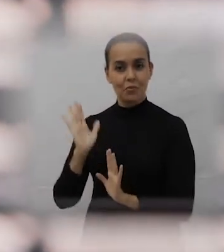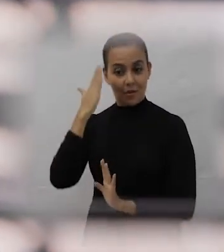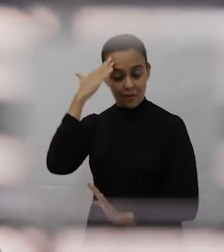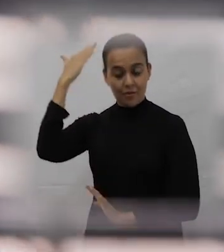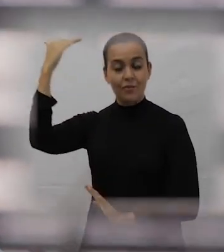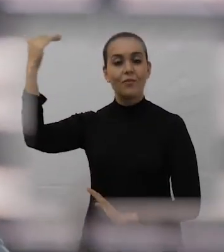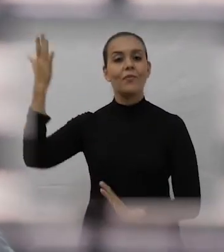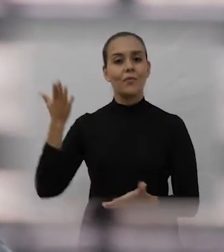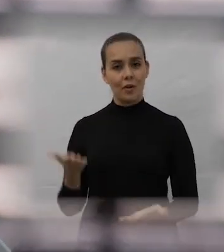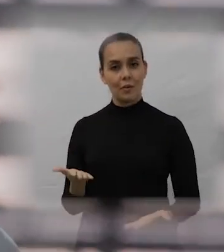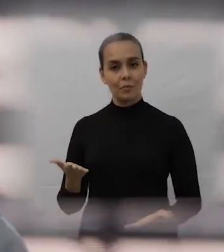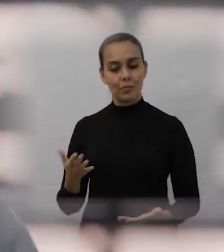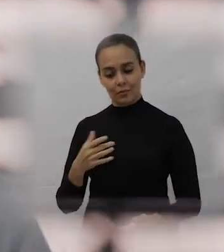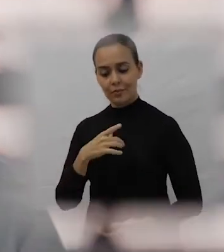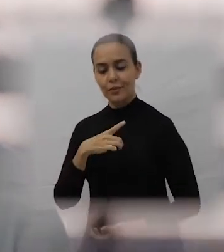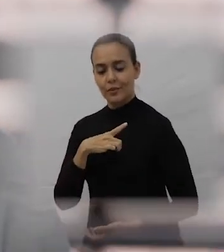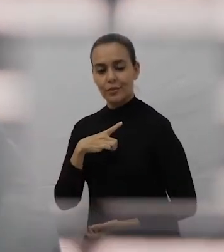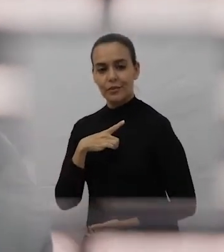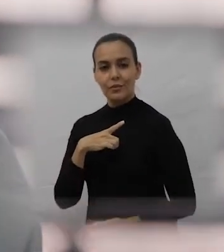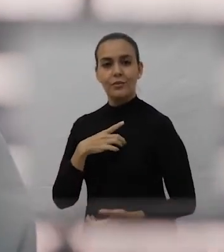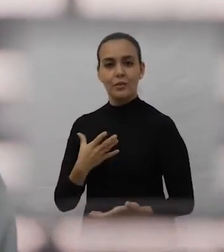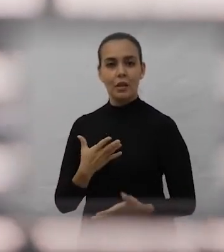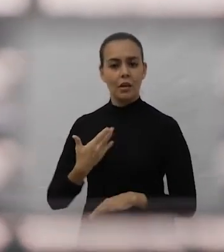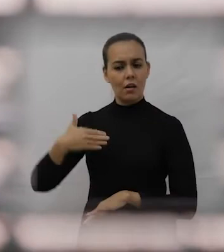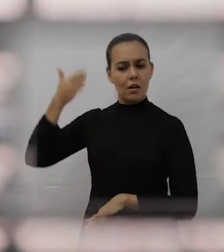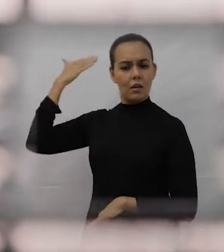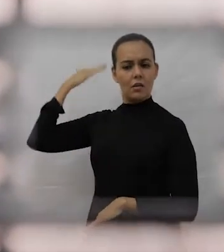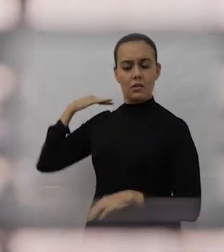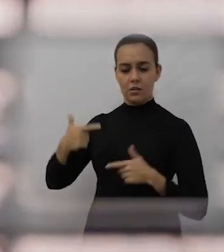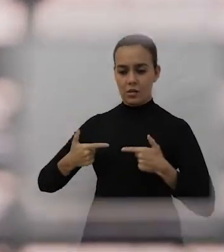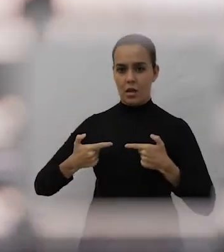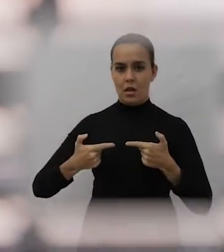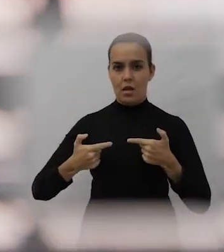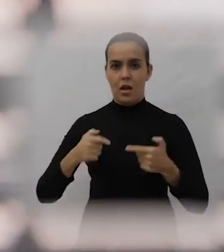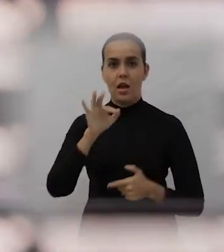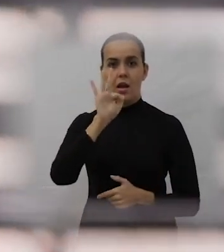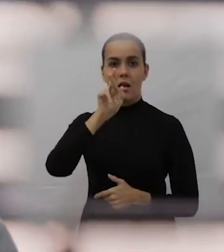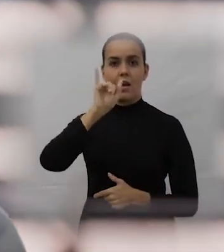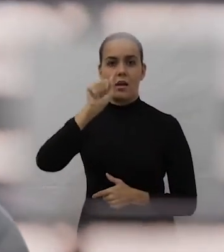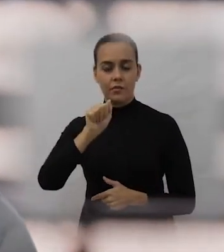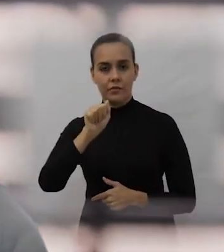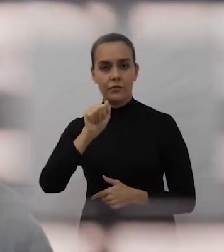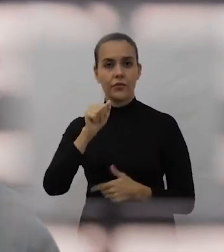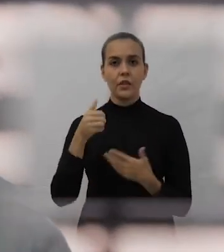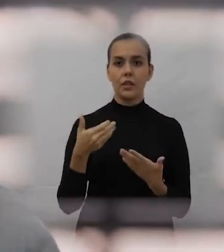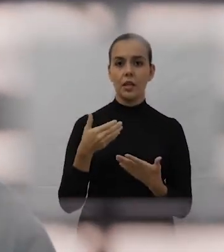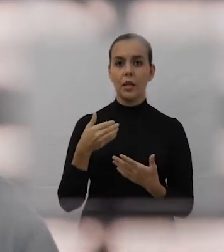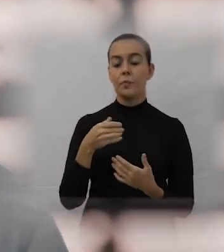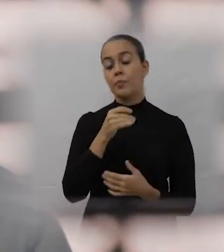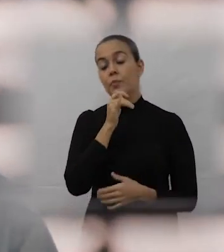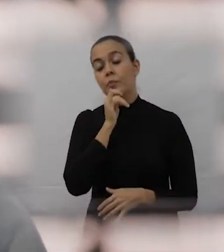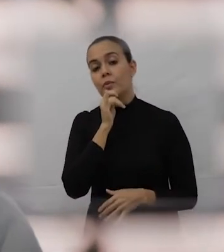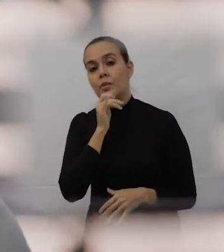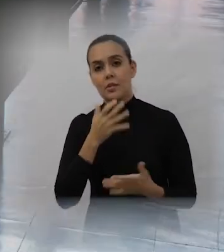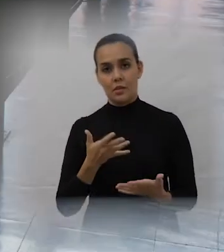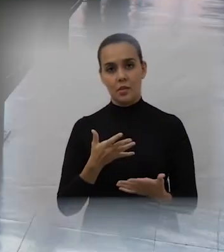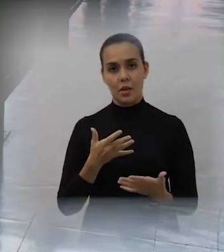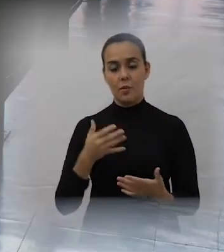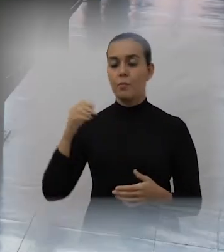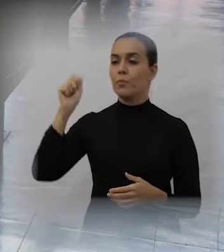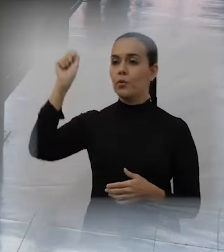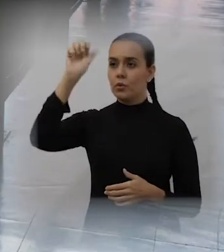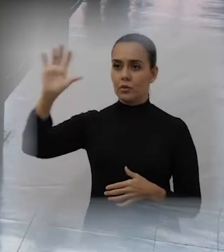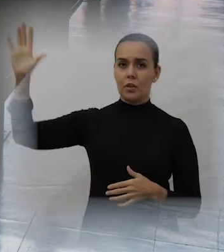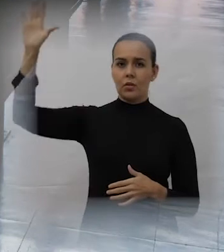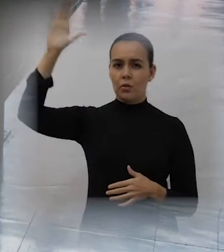financiaram eventos de arte, por exemplo, na Europa, em teoria contra a União Soviética, etc., por